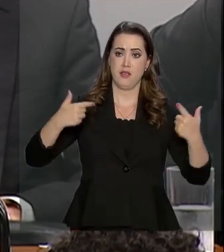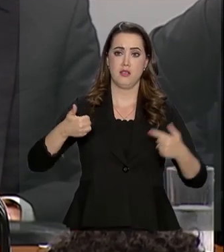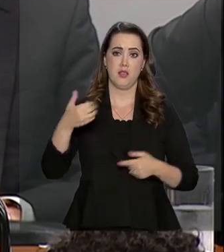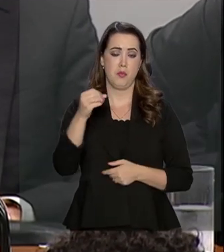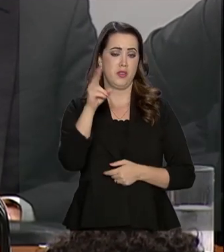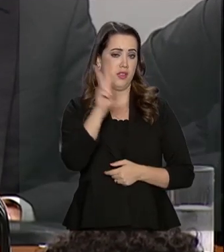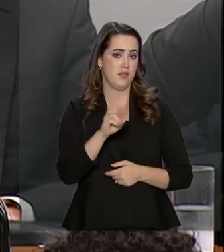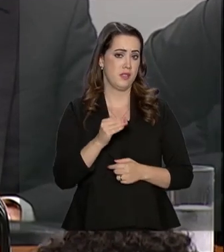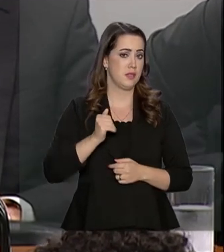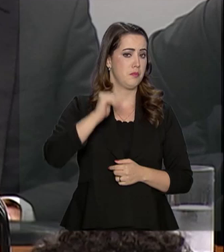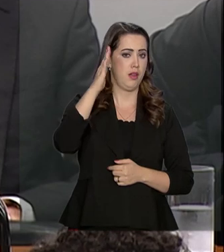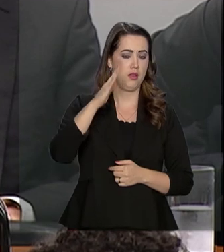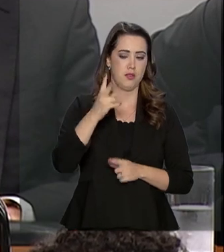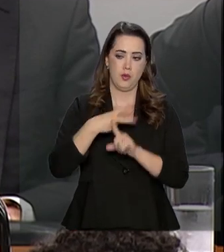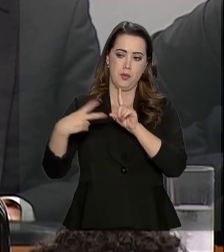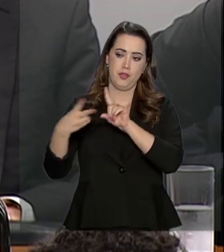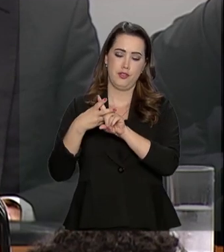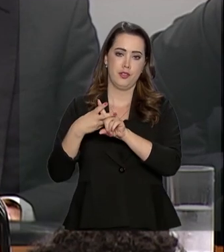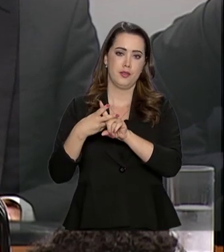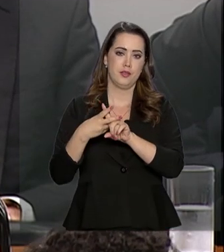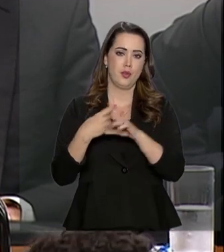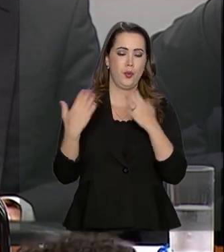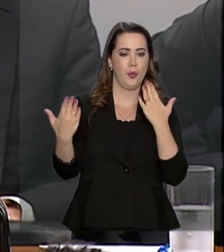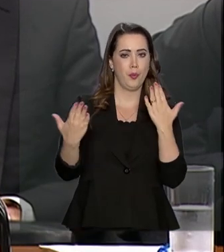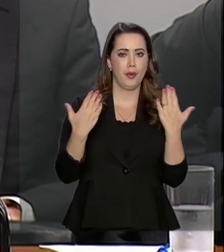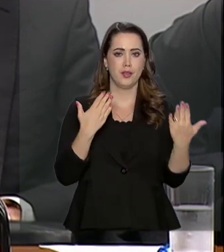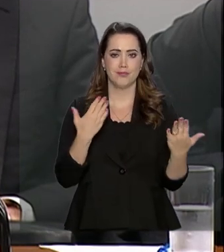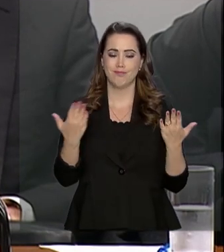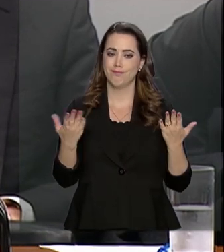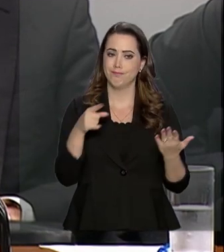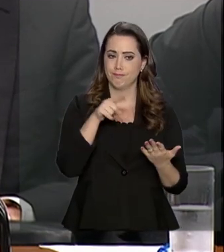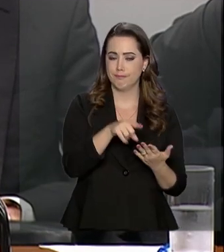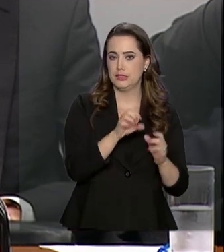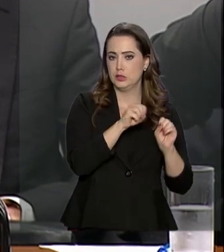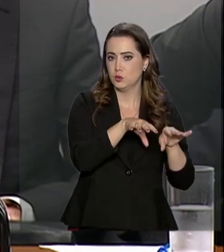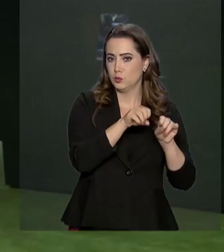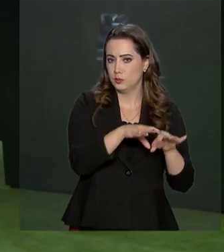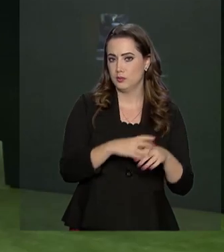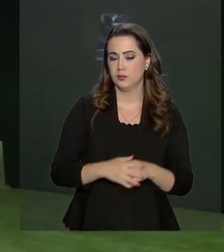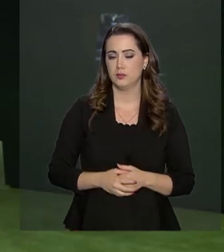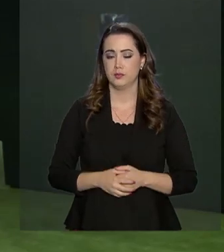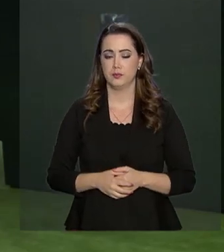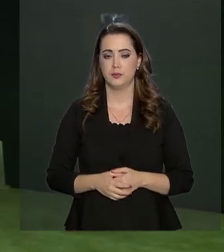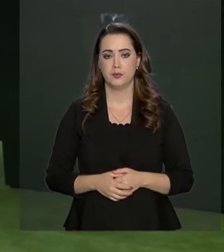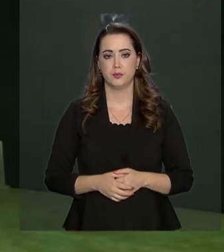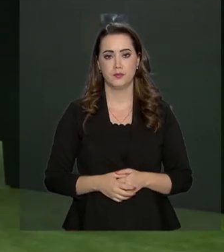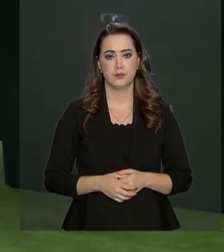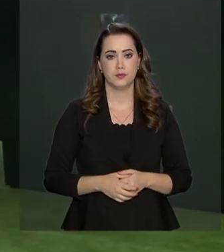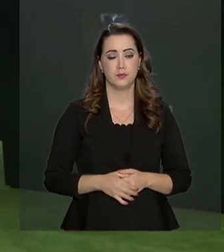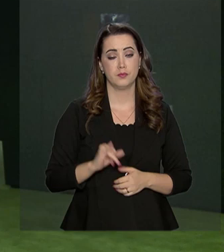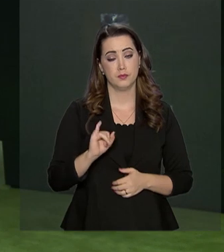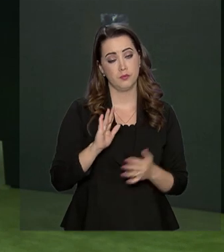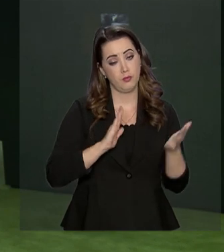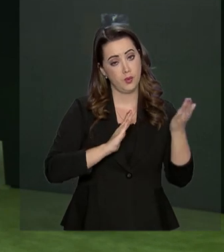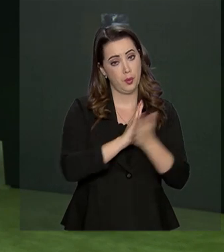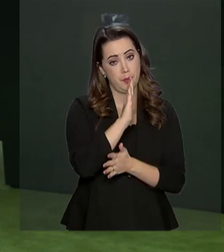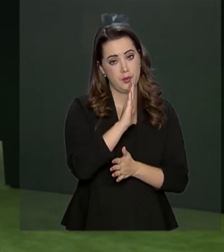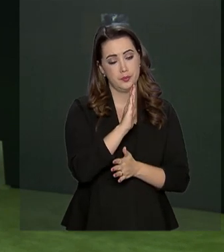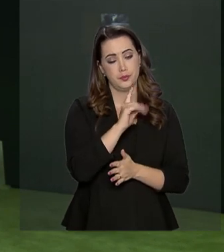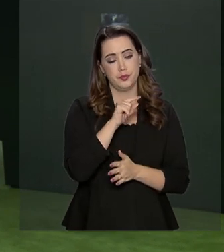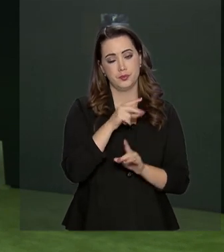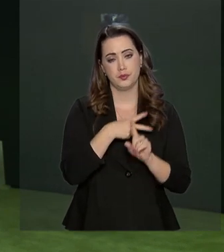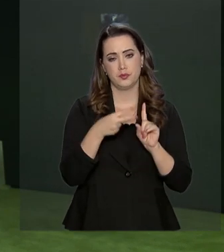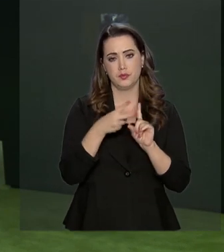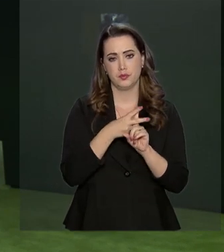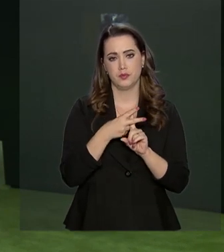vezes mais com a Previdência do que com o futuro. Se essa proposta de reforma